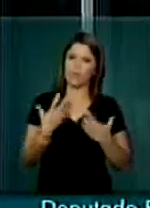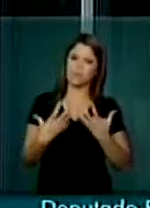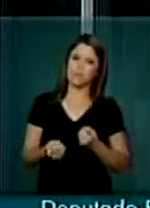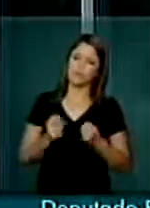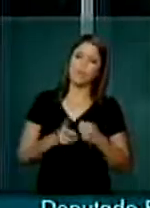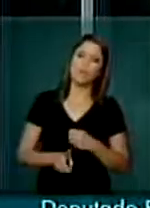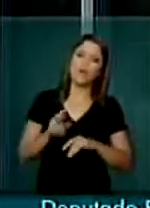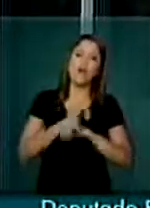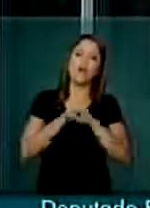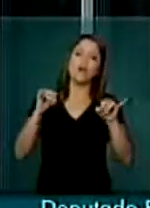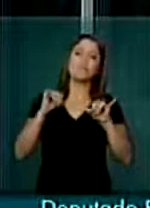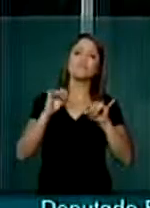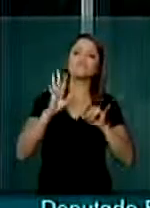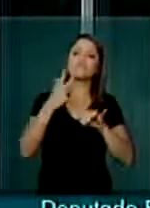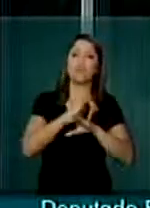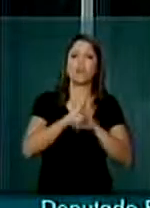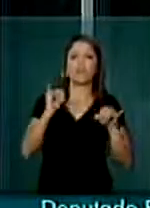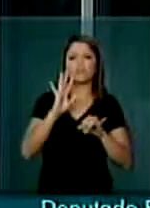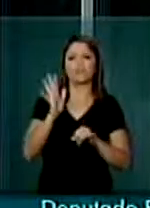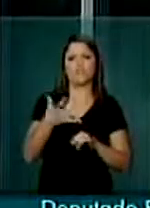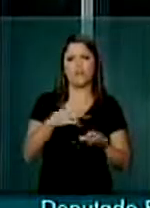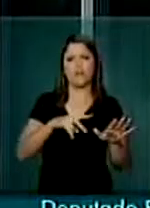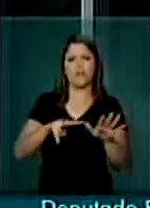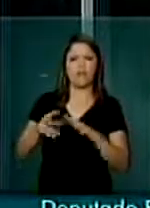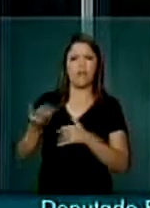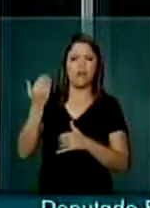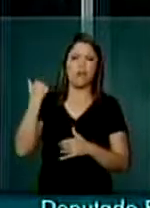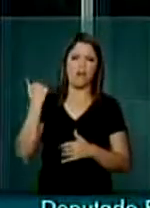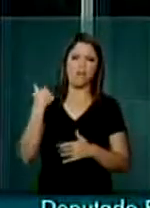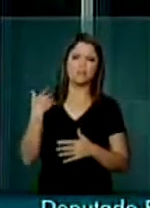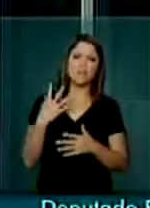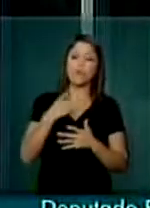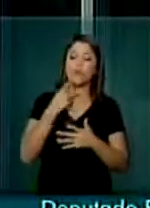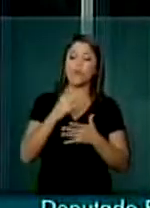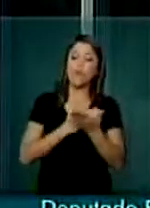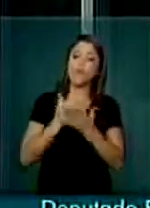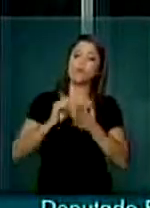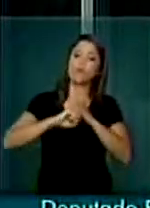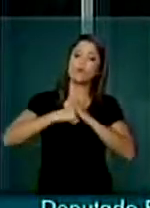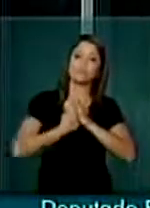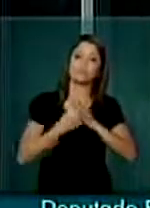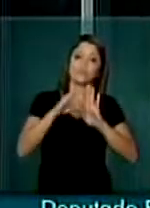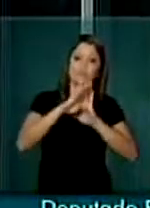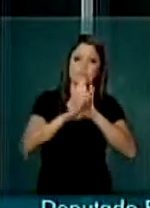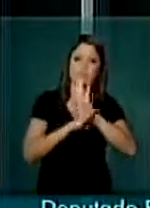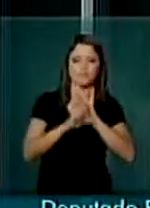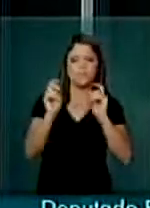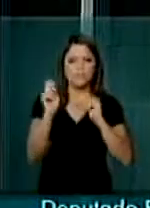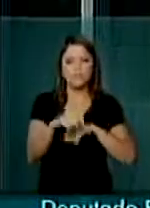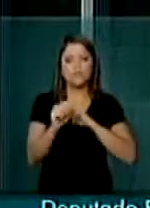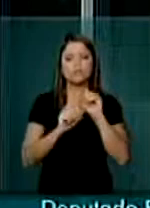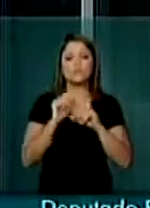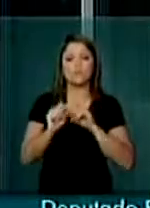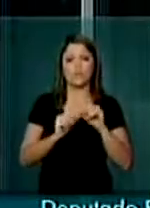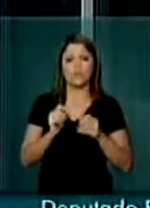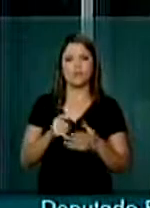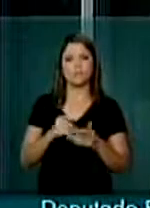comunicar, eu já havia comunicado mais cedo, que entraríamos em obstrução da pauta para que pudéssemos, então,